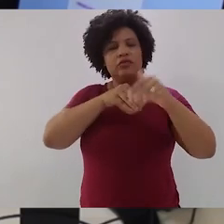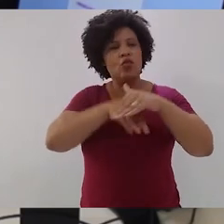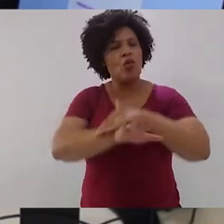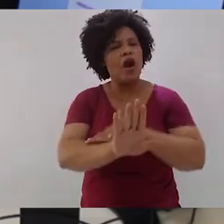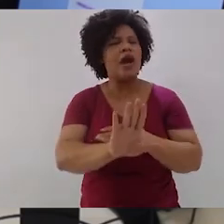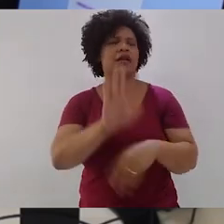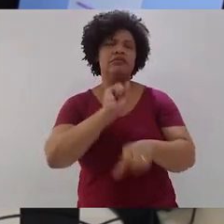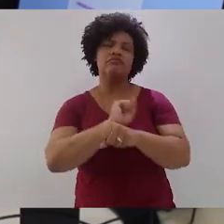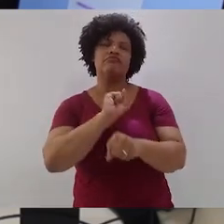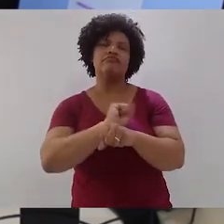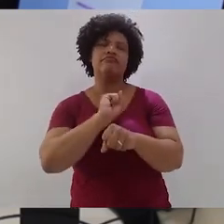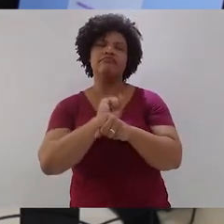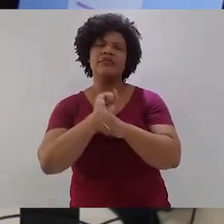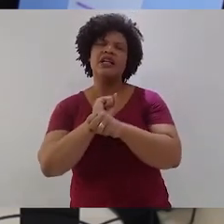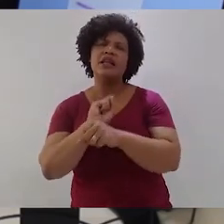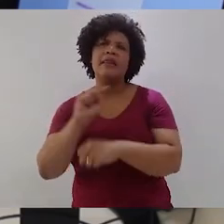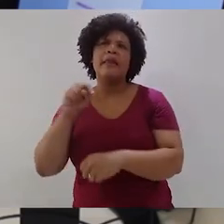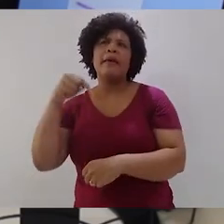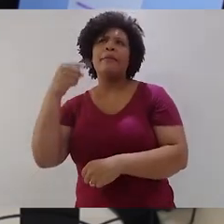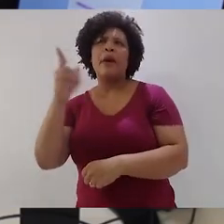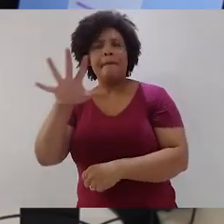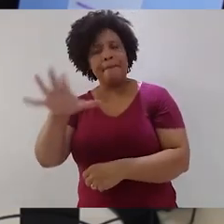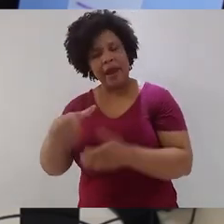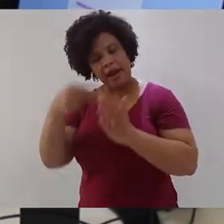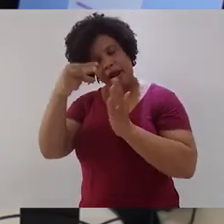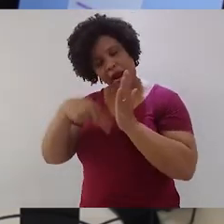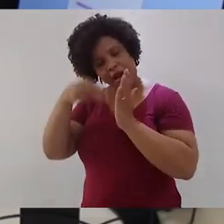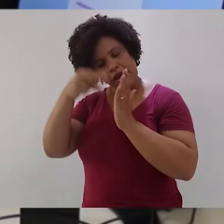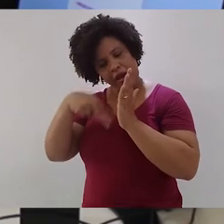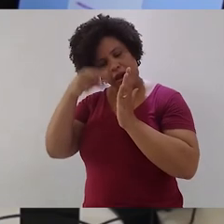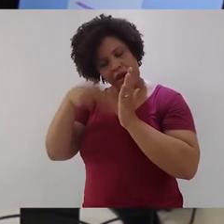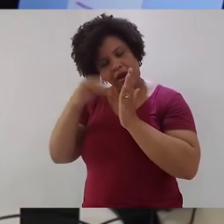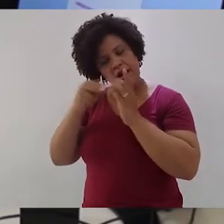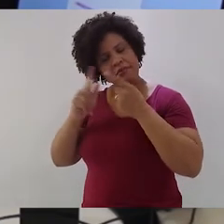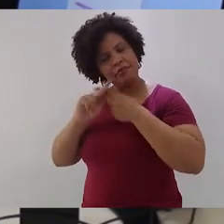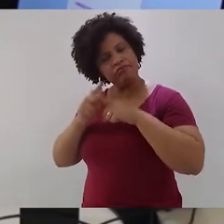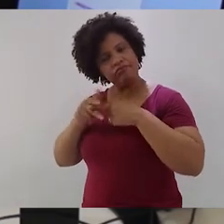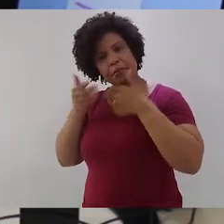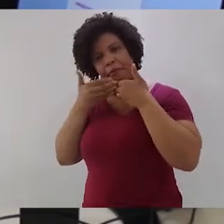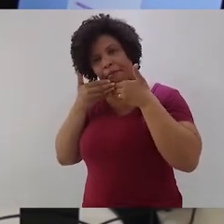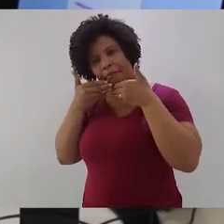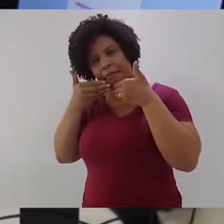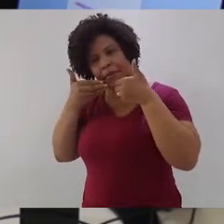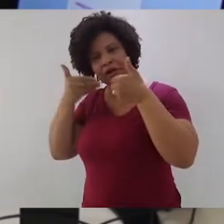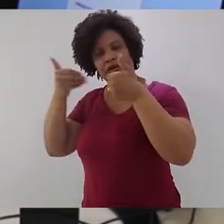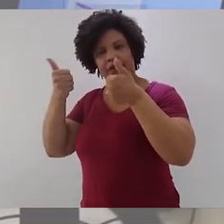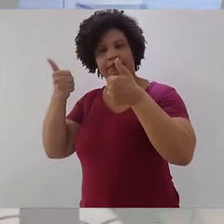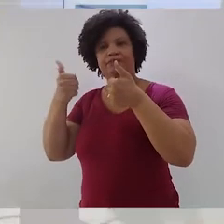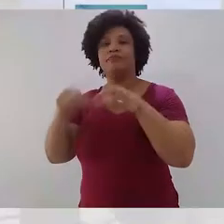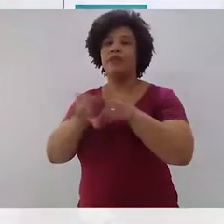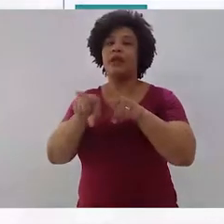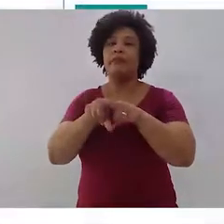burilar aquele texto e deixá-lo numa forma literária mais enriquecida. Preciso de cuidar também das repetições.